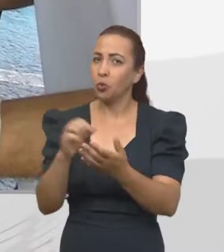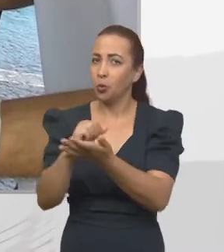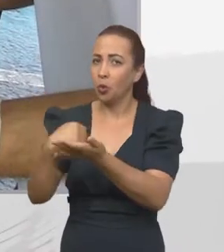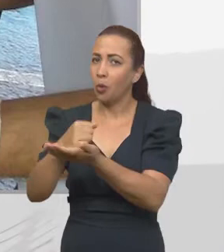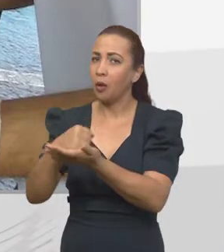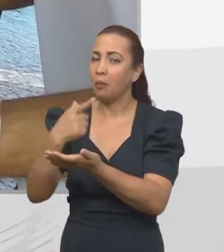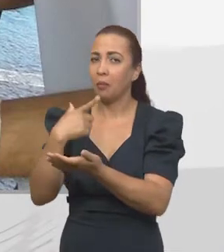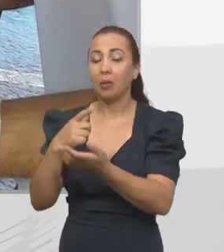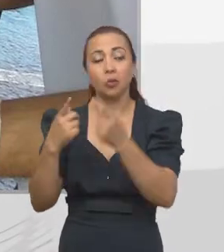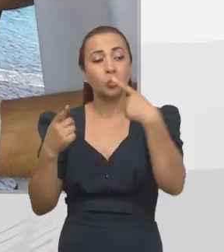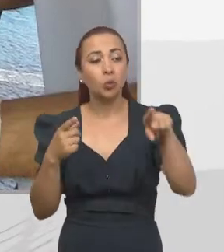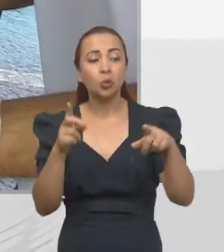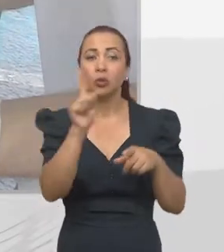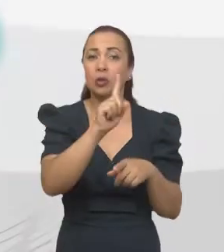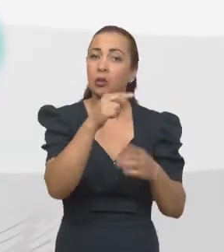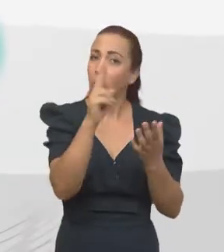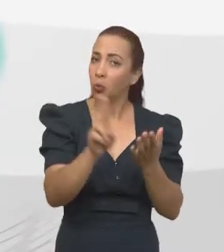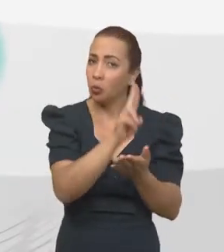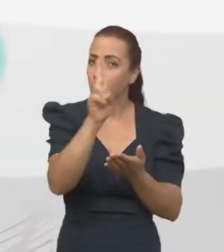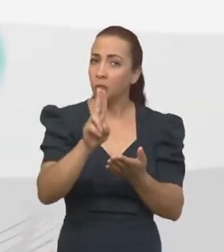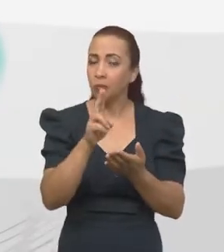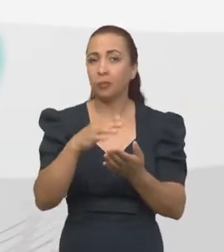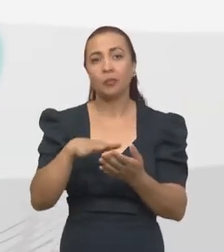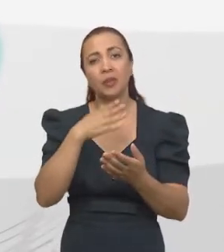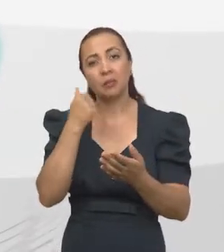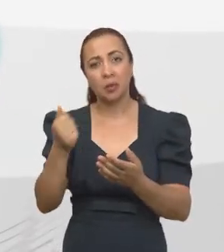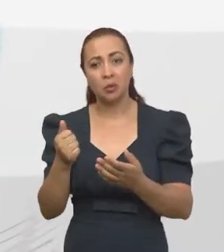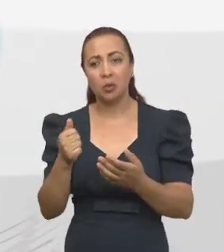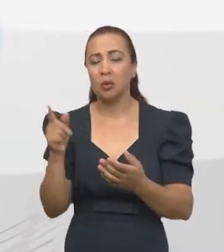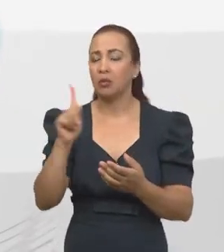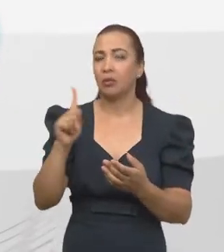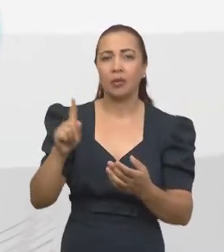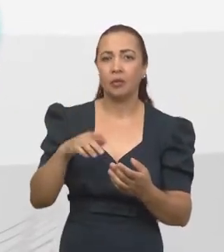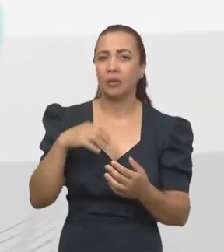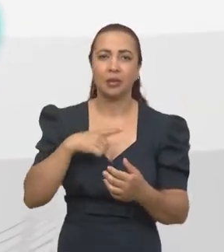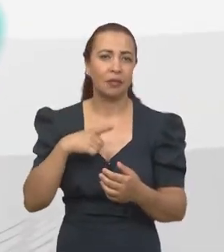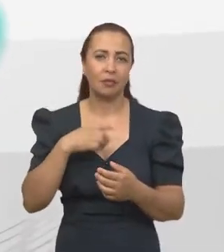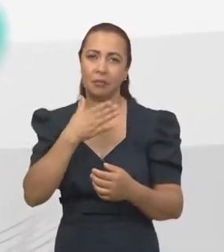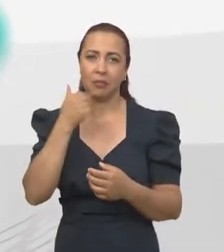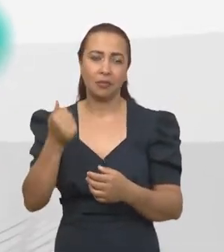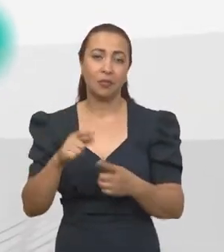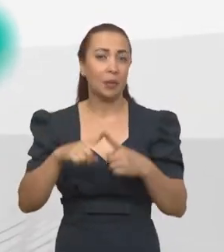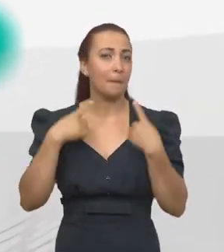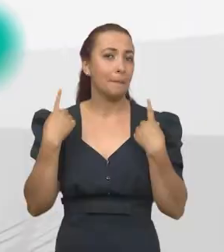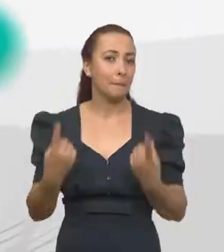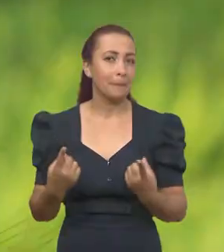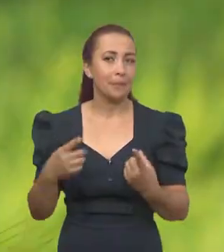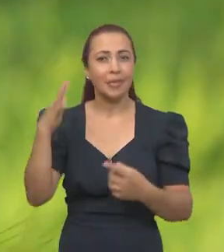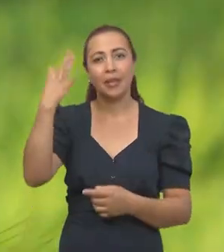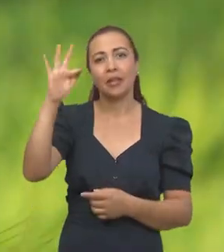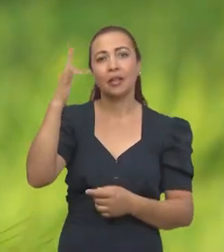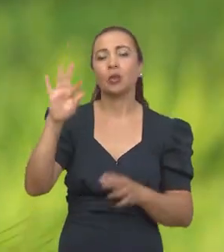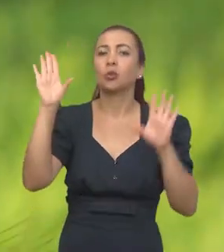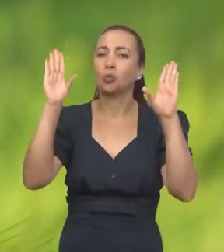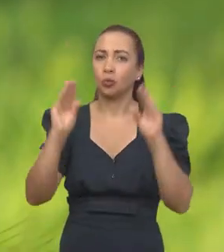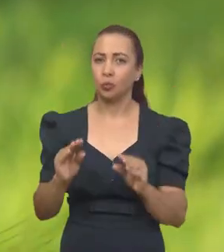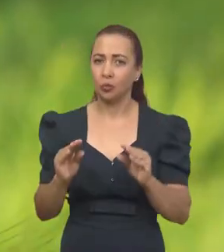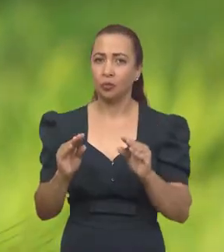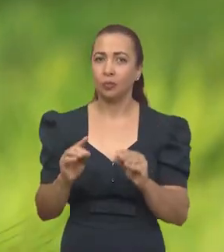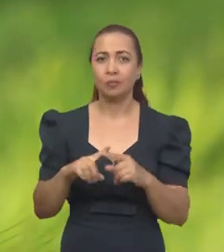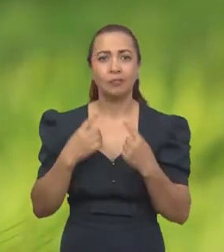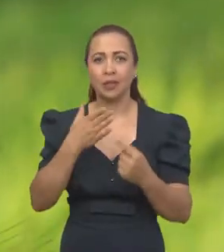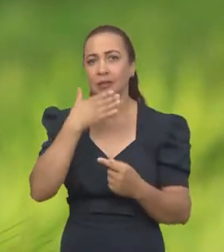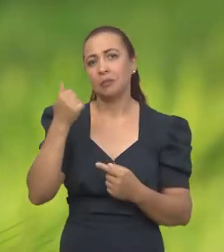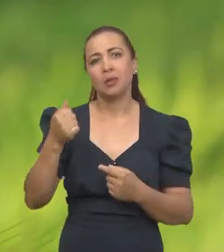utilizou o inflamatório, para ver se melhorava a performance. Nesse caso, nós vimos que não houve melhora da performance. Porém, a dor até reduziu,